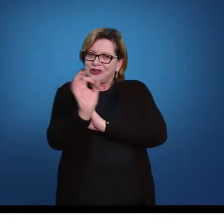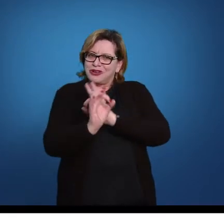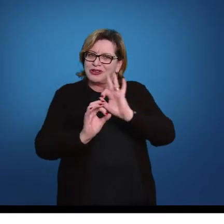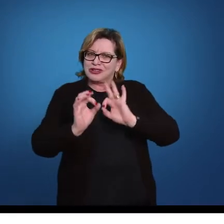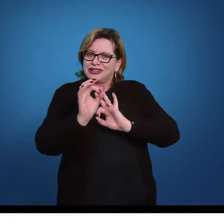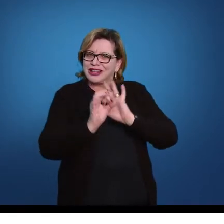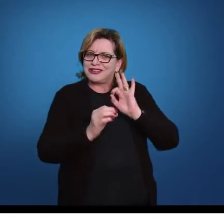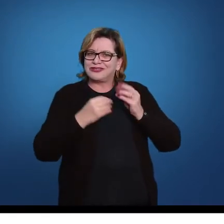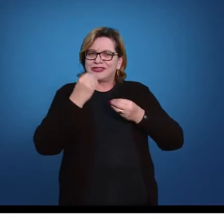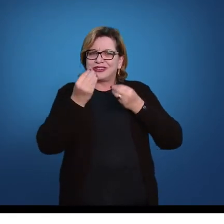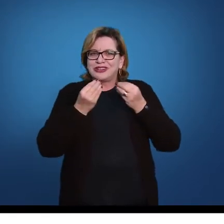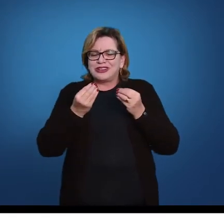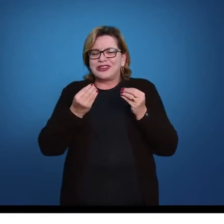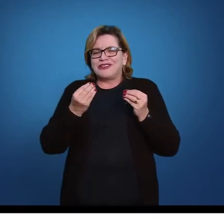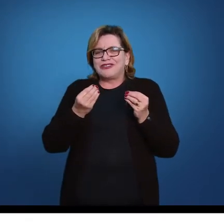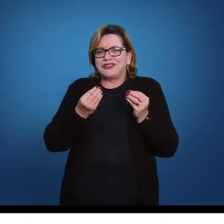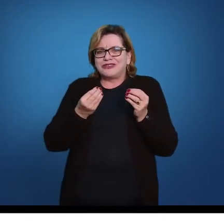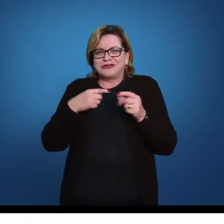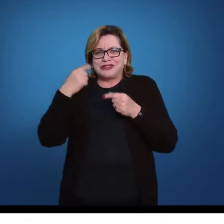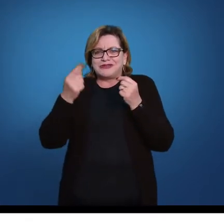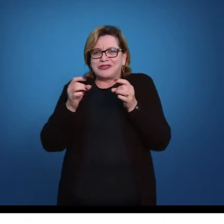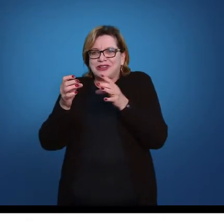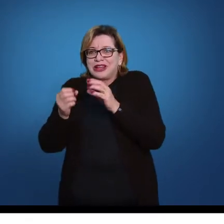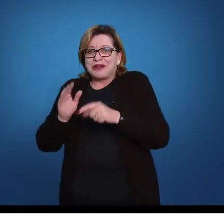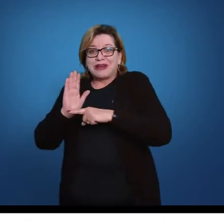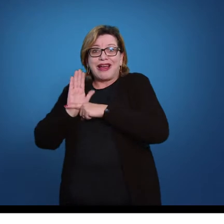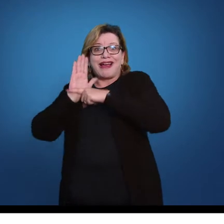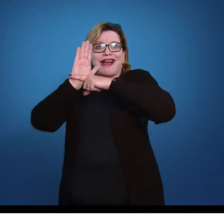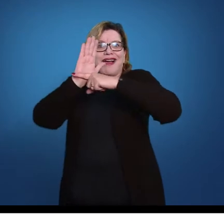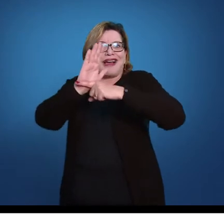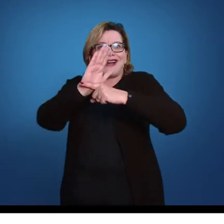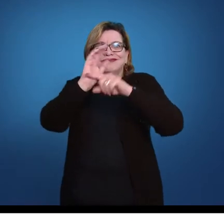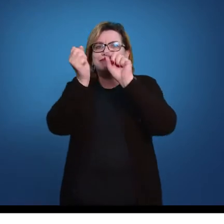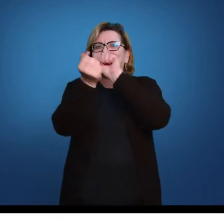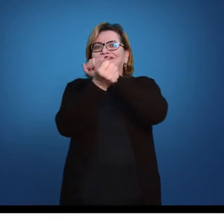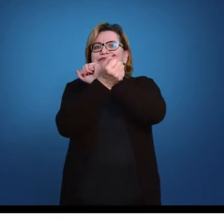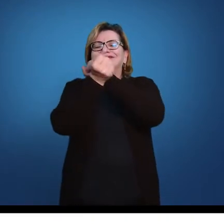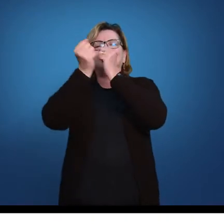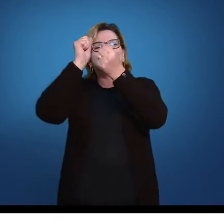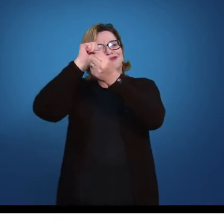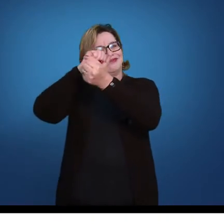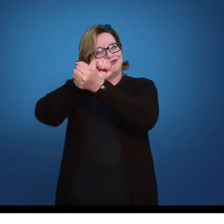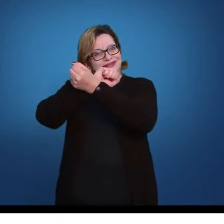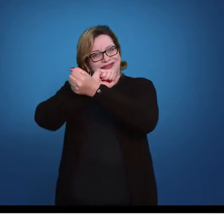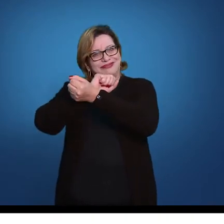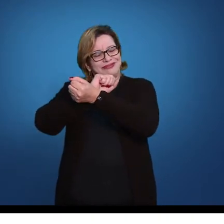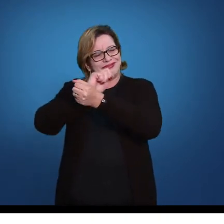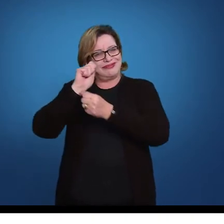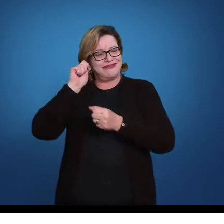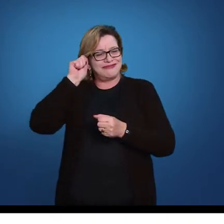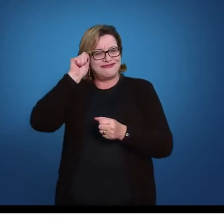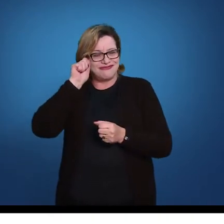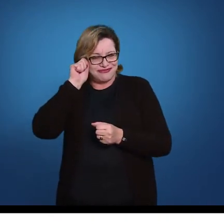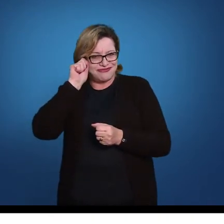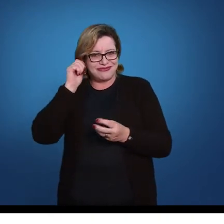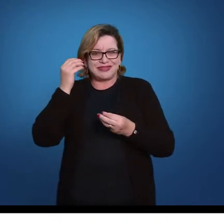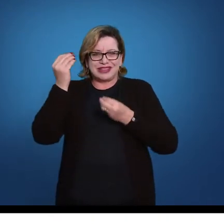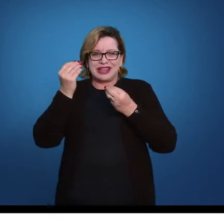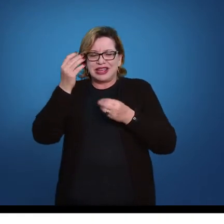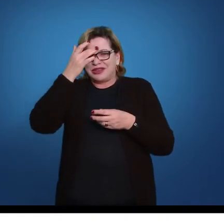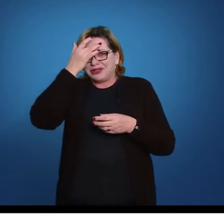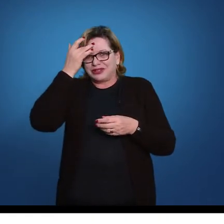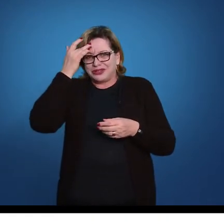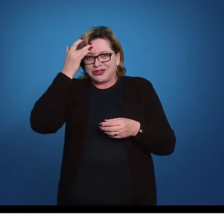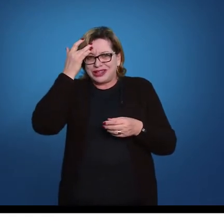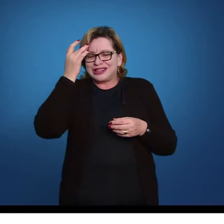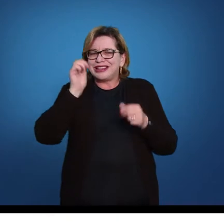espetáculos em benefício de alguns escravos artistas. Quer dizer, escravos que fugiam dos seus